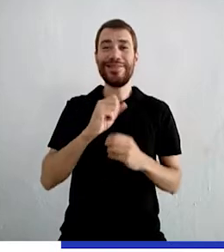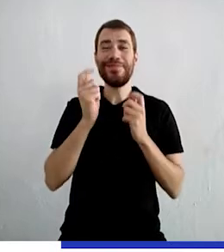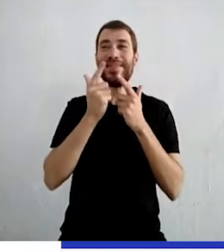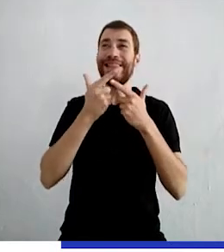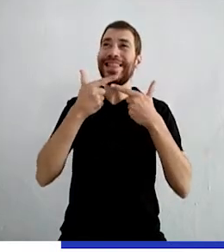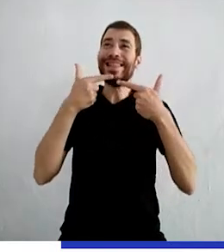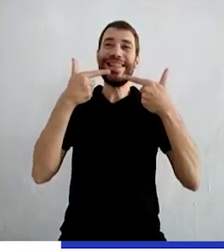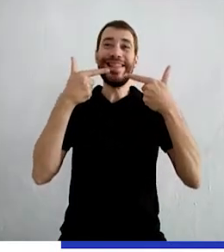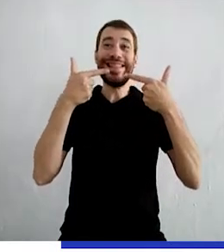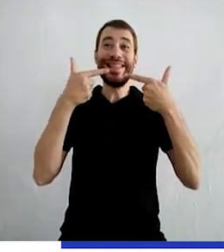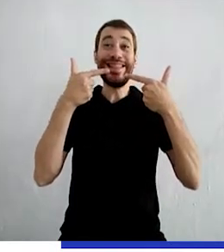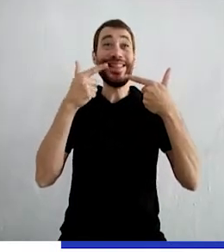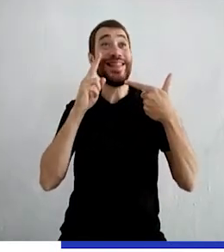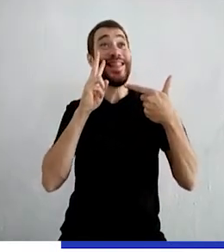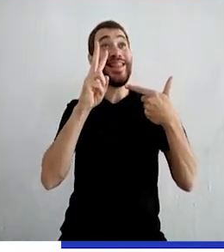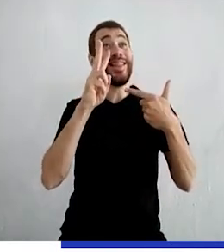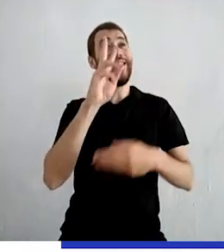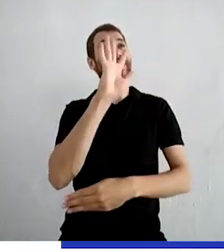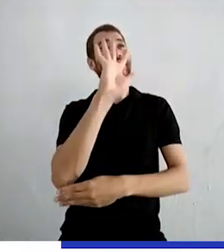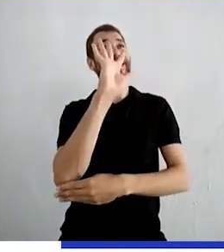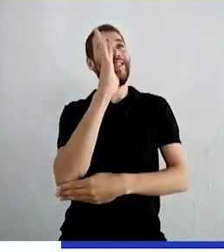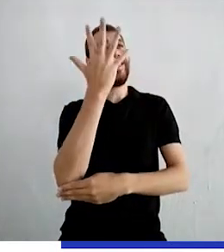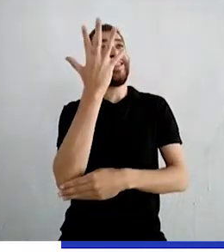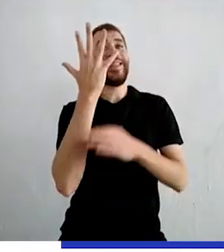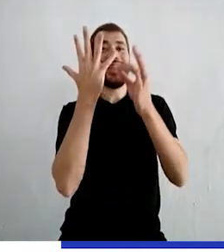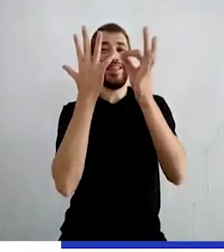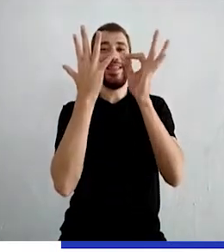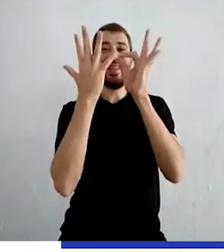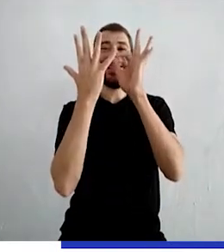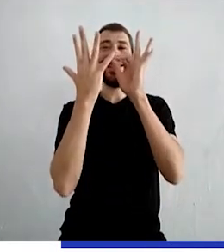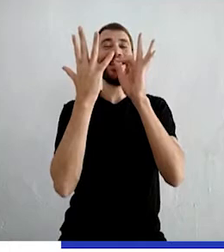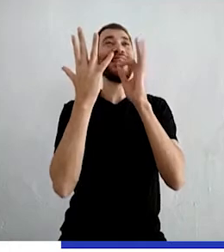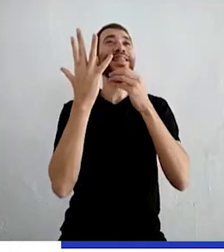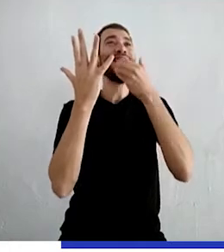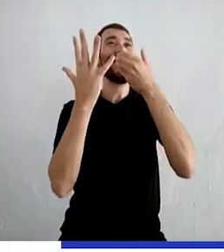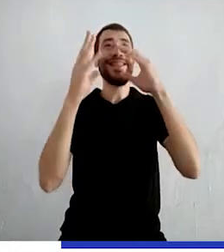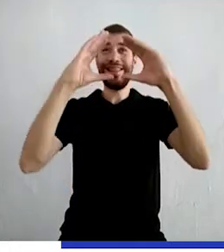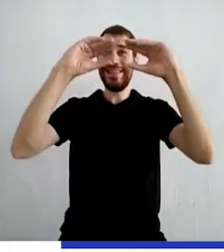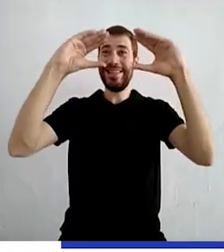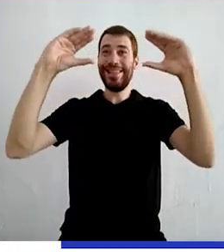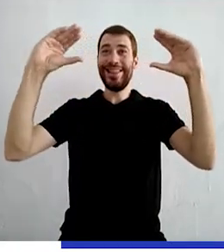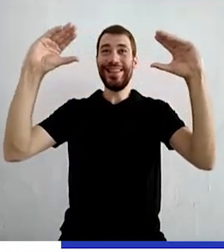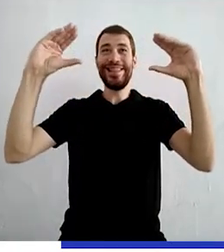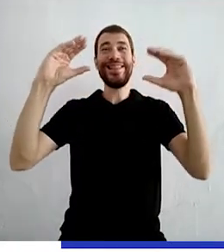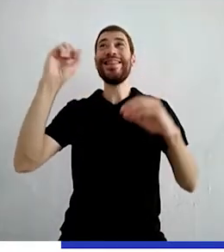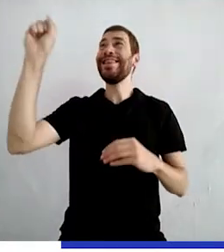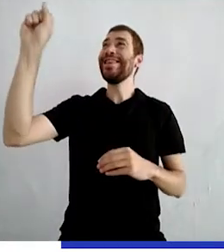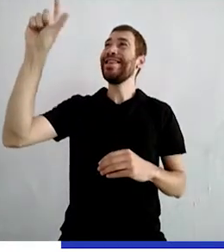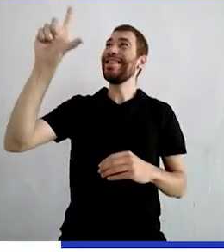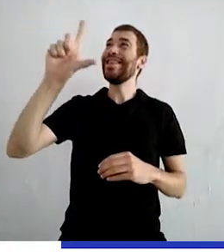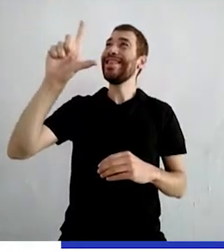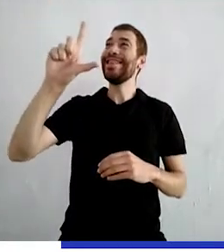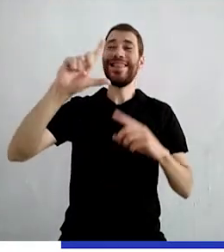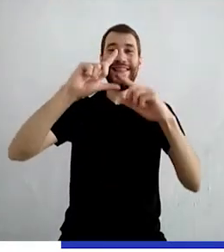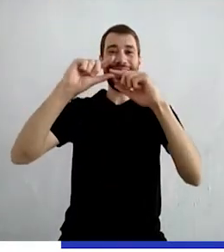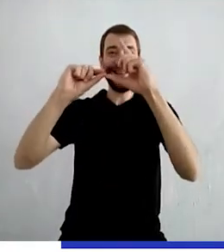Um sorriso Olhando pra uma árvore cheia de frutinhas Um céu com nuvens Sol